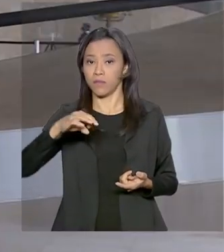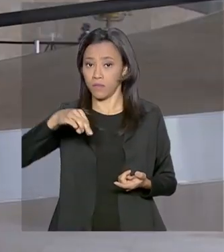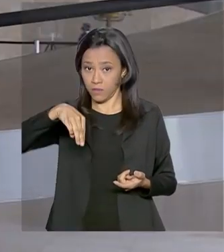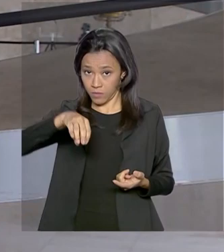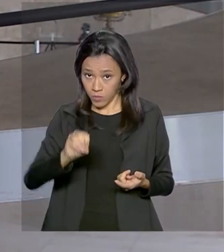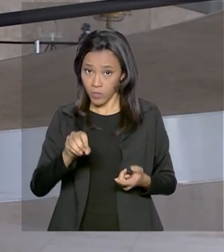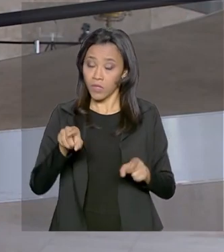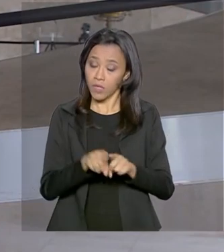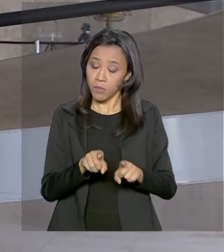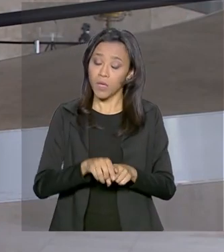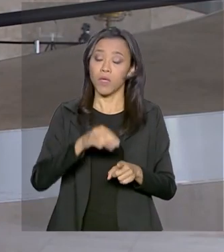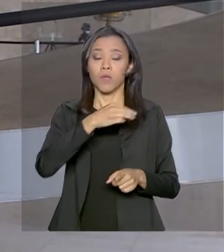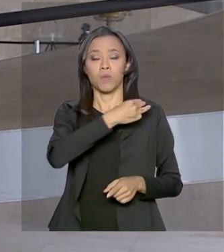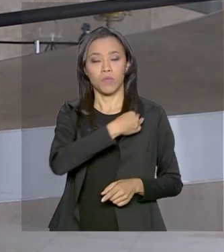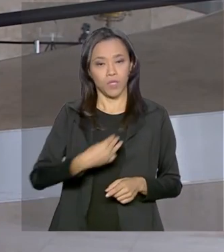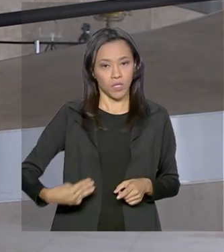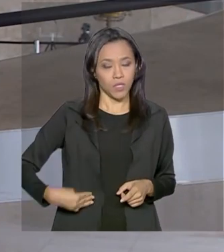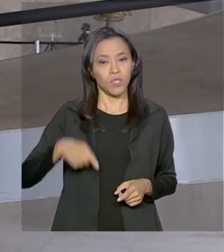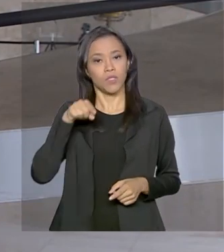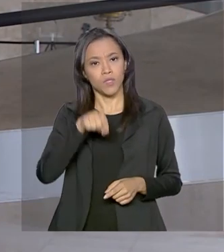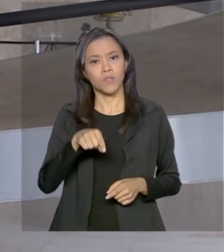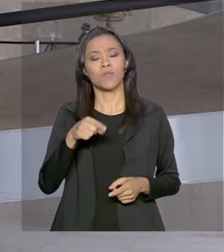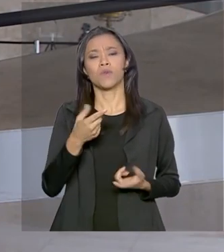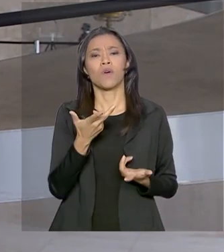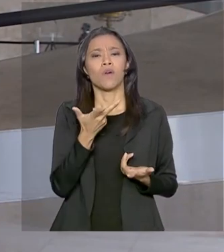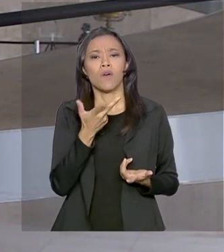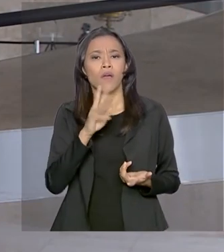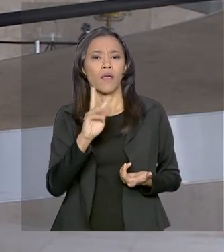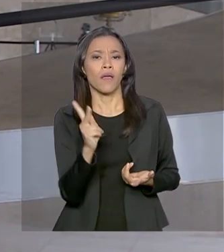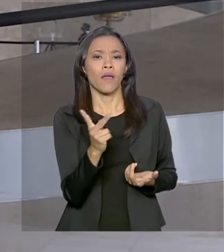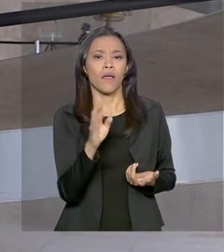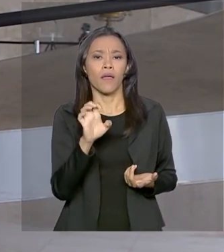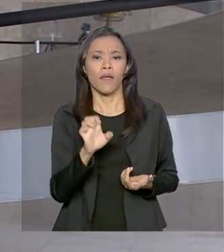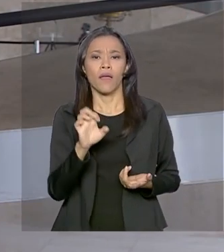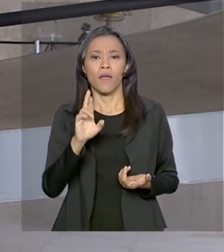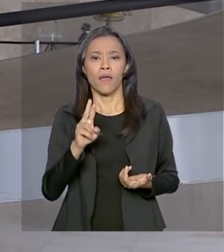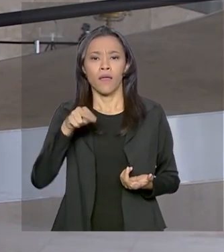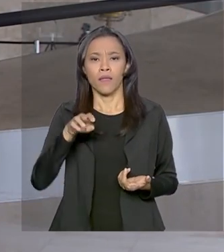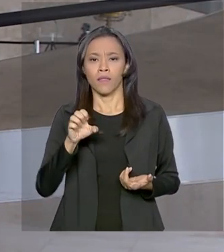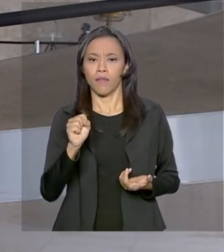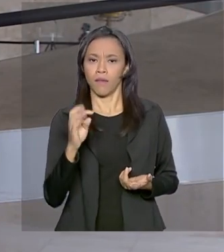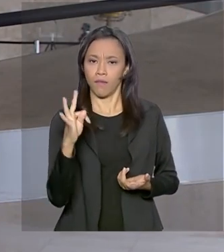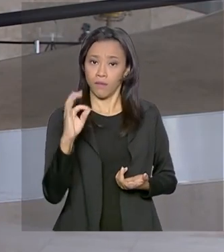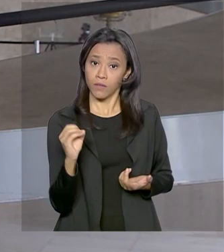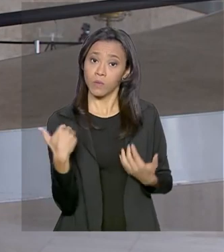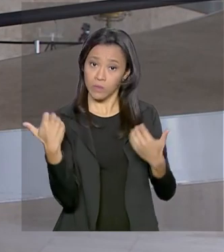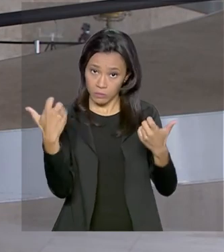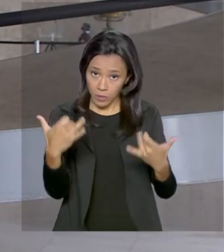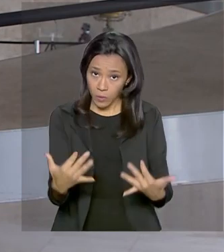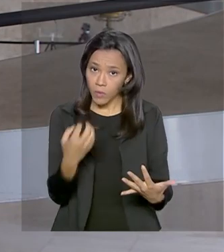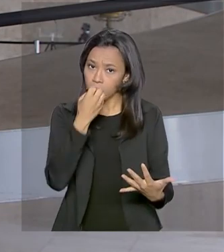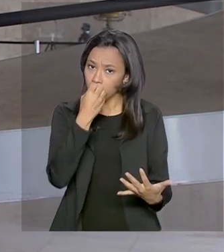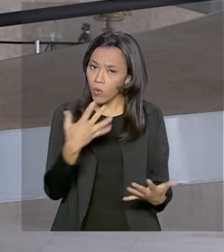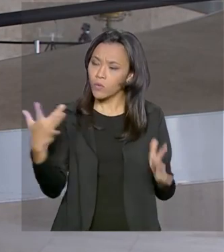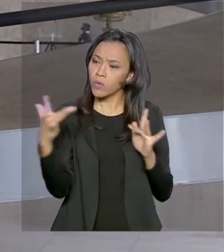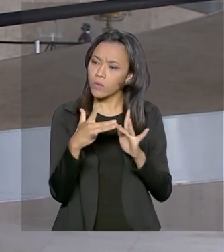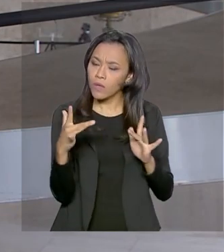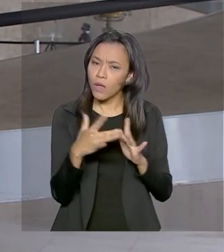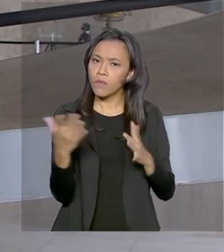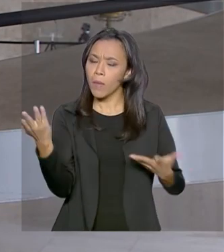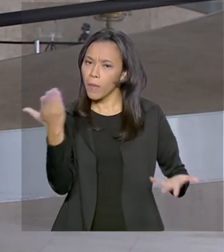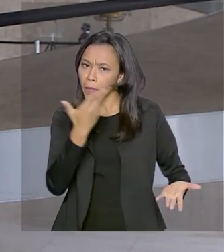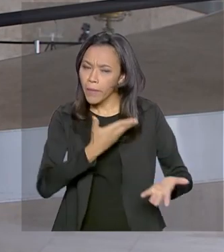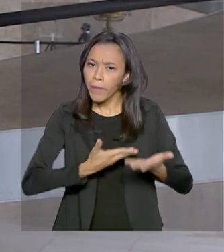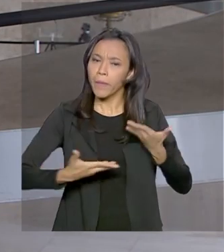Araújo, falou, entre outras coisas, mostrou que esse encontro, disse que esse encontro mostra as boas relações entre o